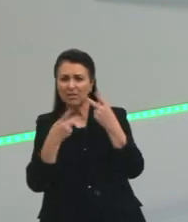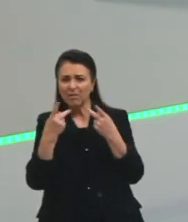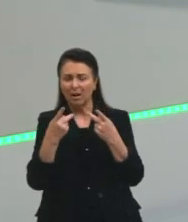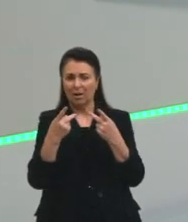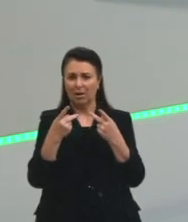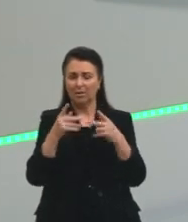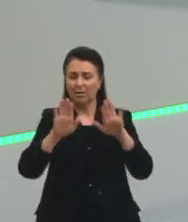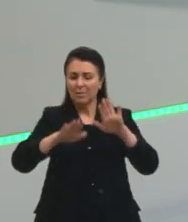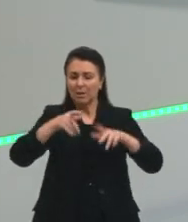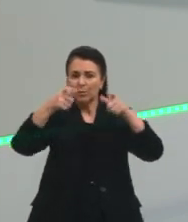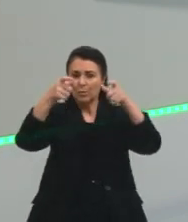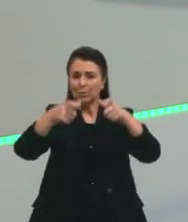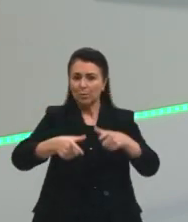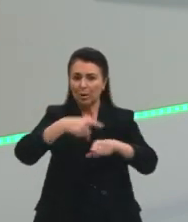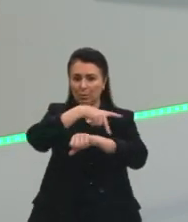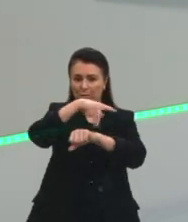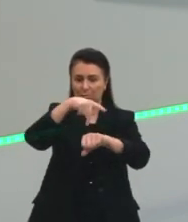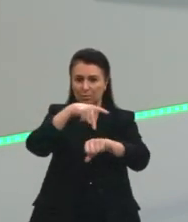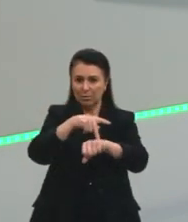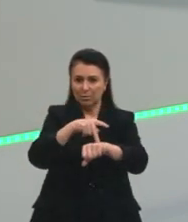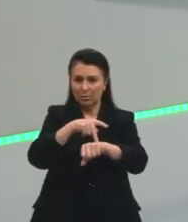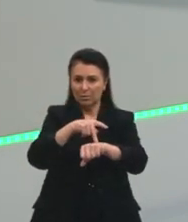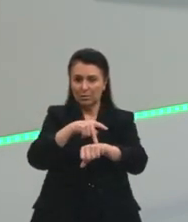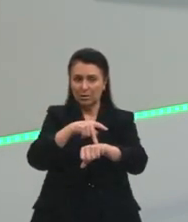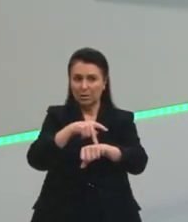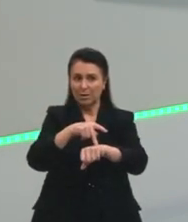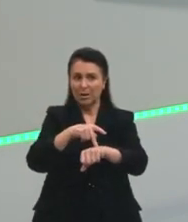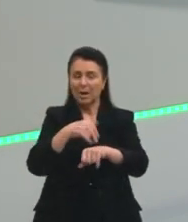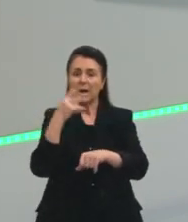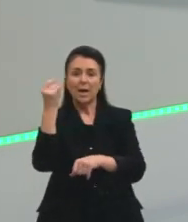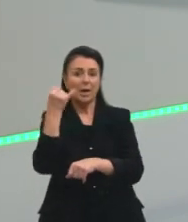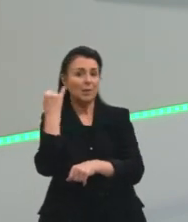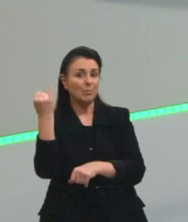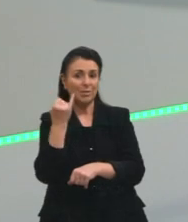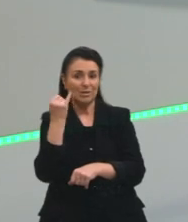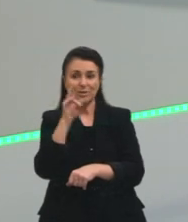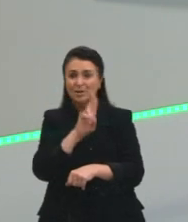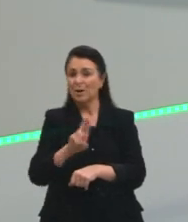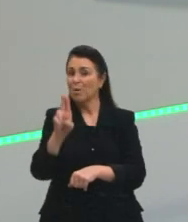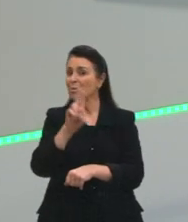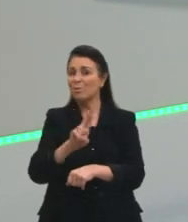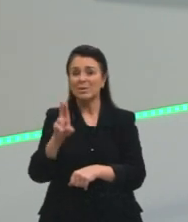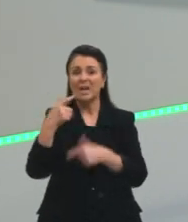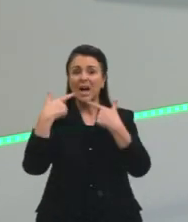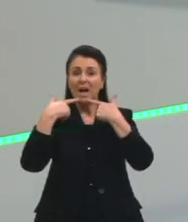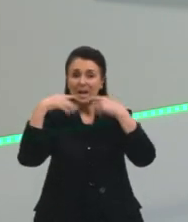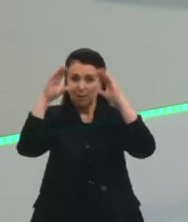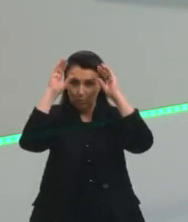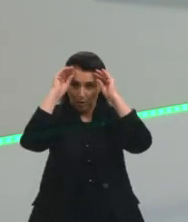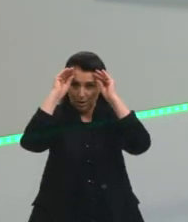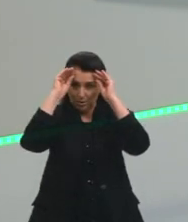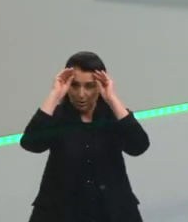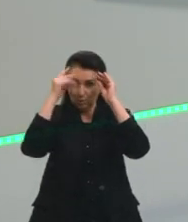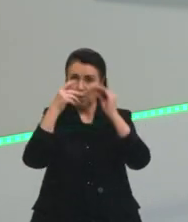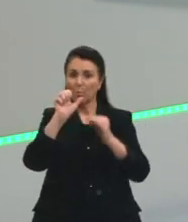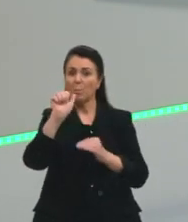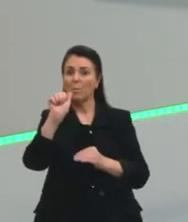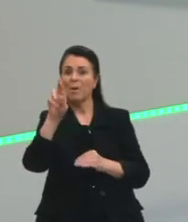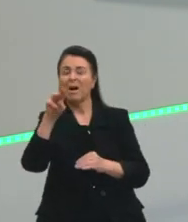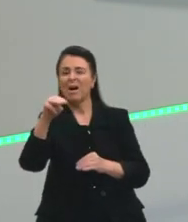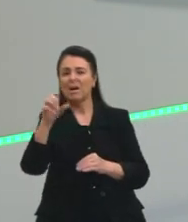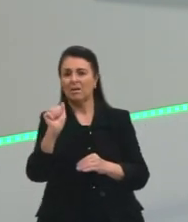importante que a gente não use a nossa linguagem como uma arma e que a gente pense sobre o que a gente vai chamar de